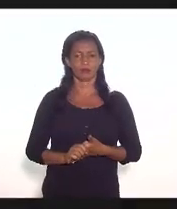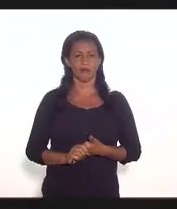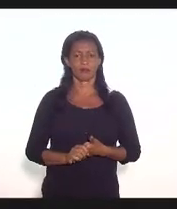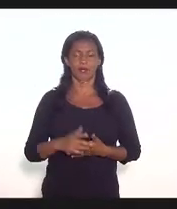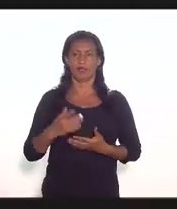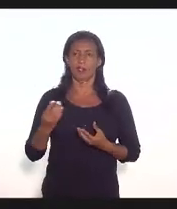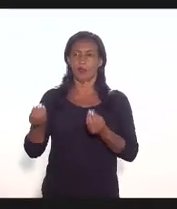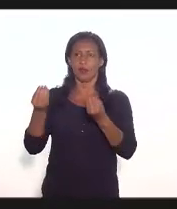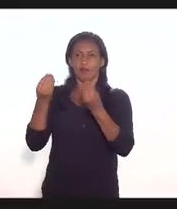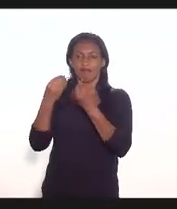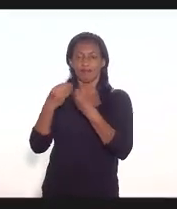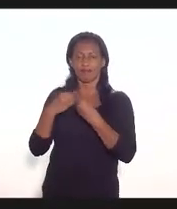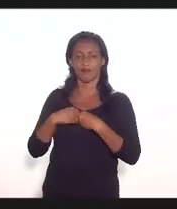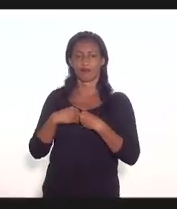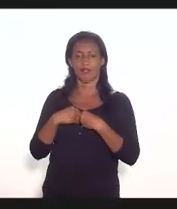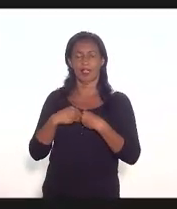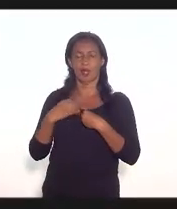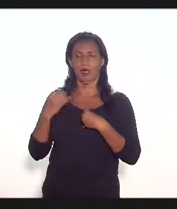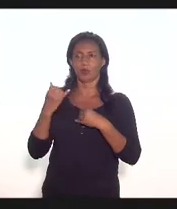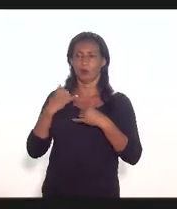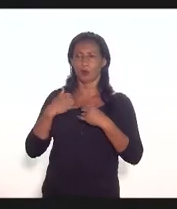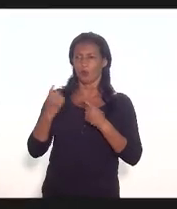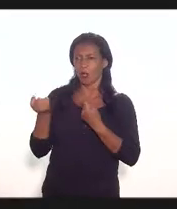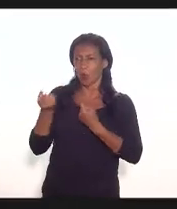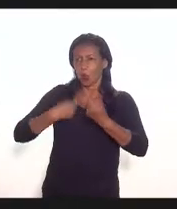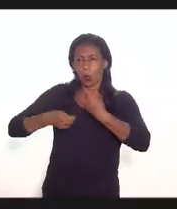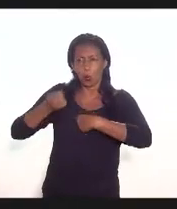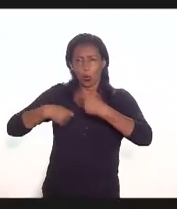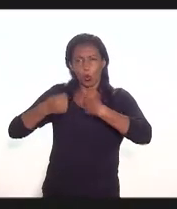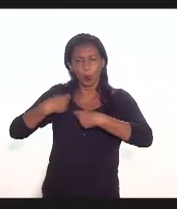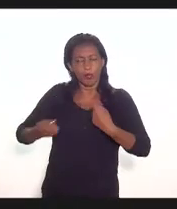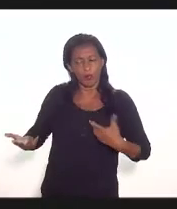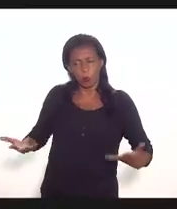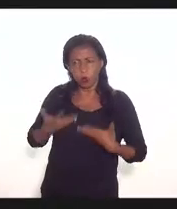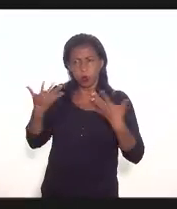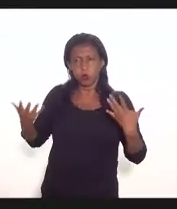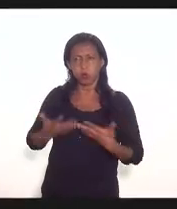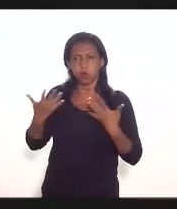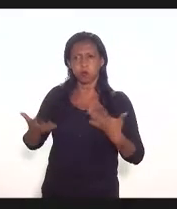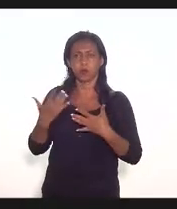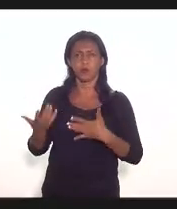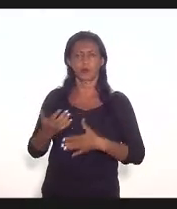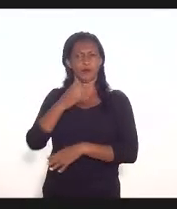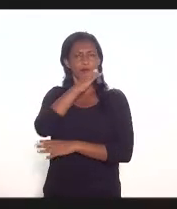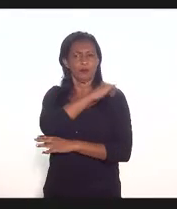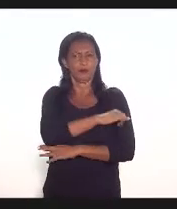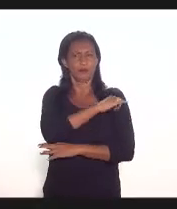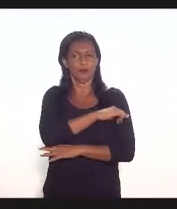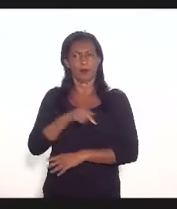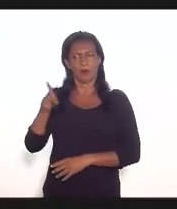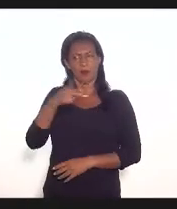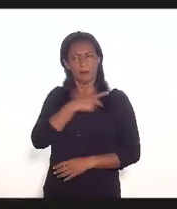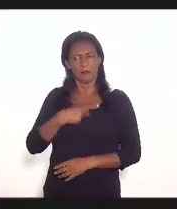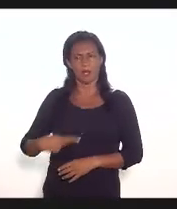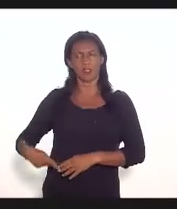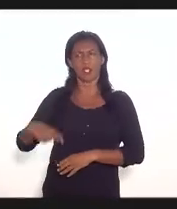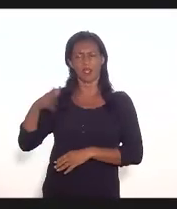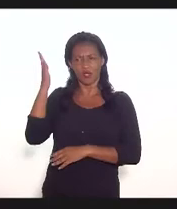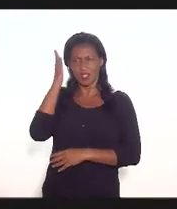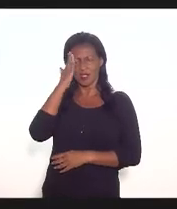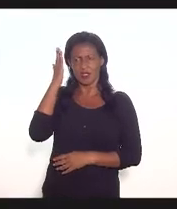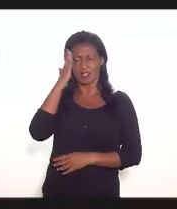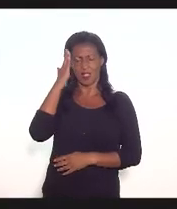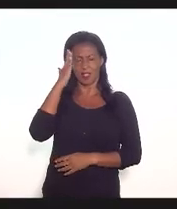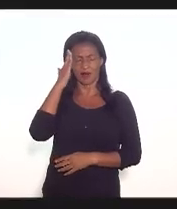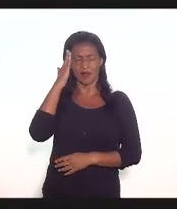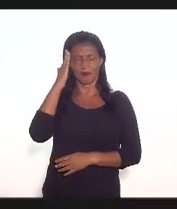reaquecer a economia do estado do Rio de Janeiro de um modo geral vossa excelência mais do que nunca sabe de